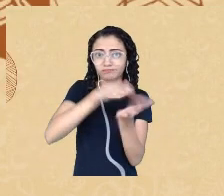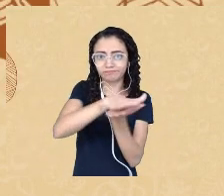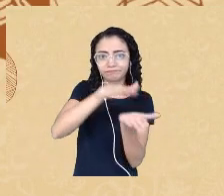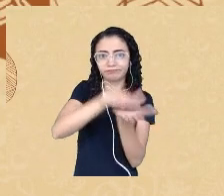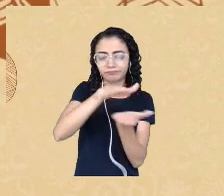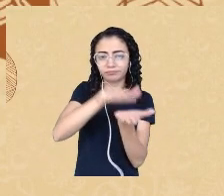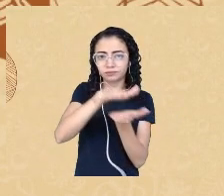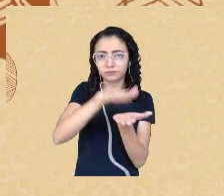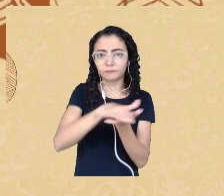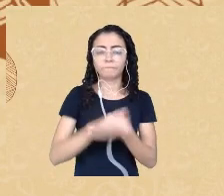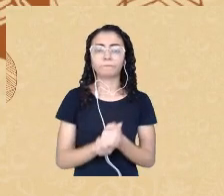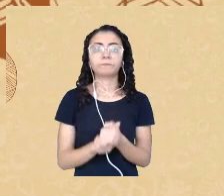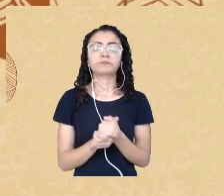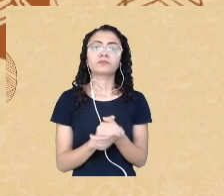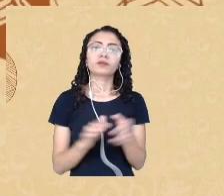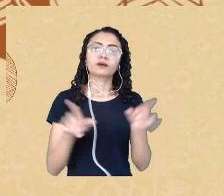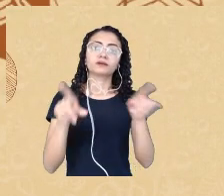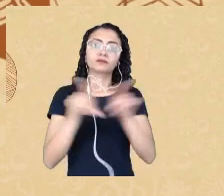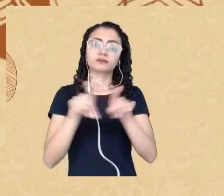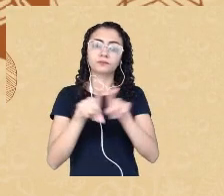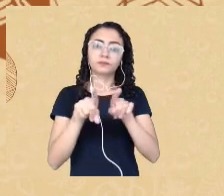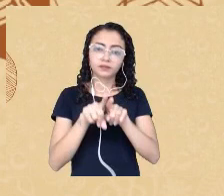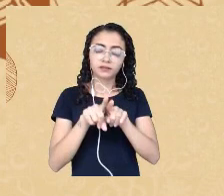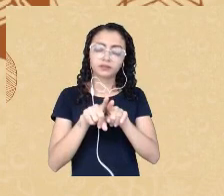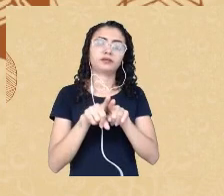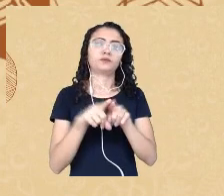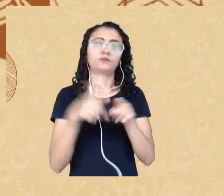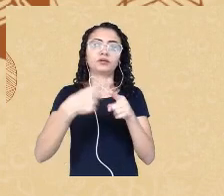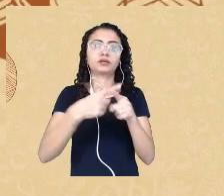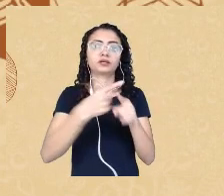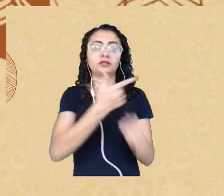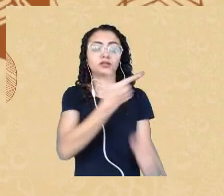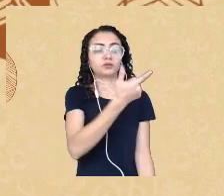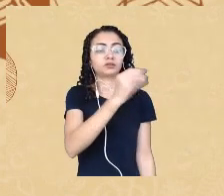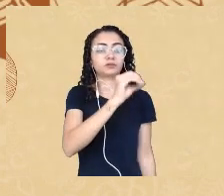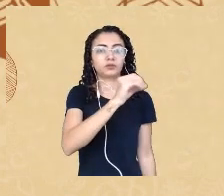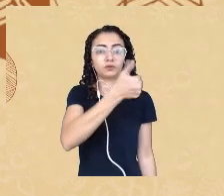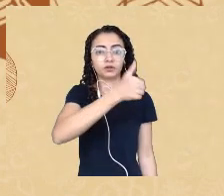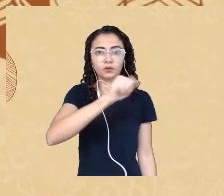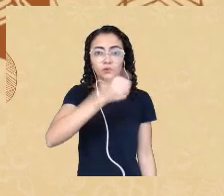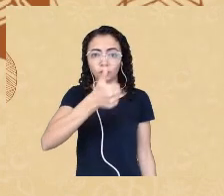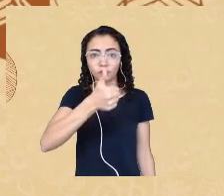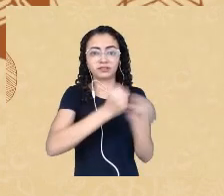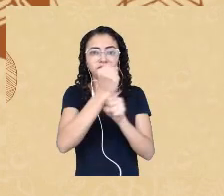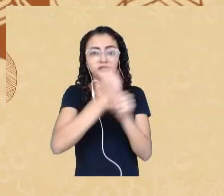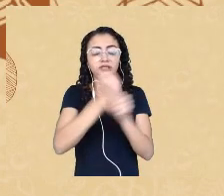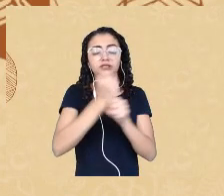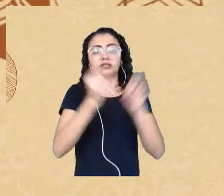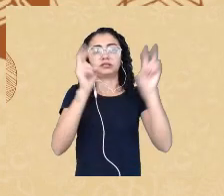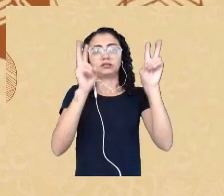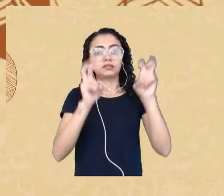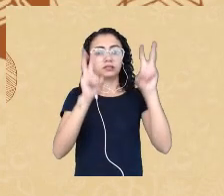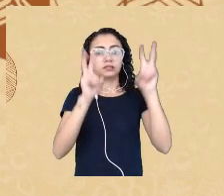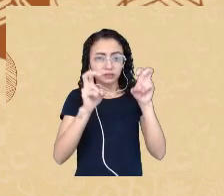especificamente em função de, em 2011, ter sido o ano temático da avaliação junto ao Conselho Federal de Psicologia e por um